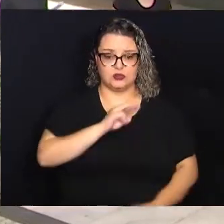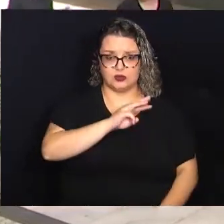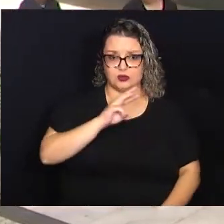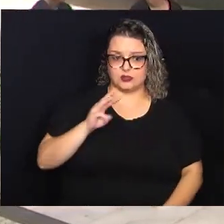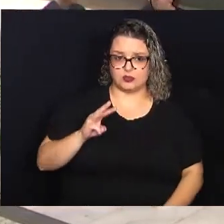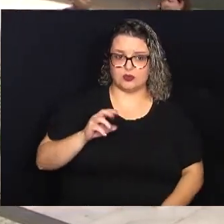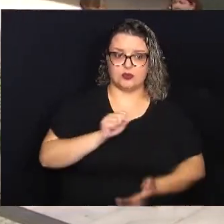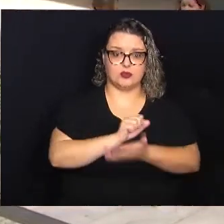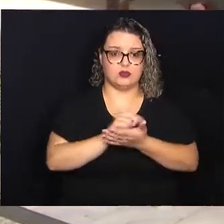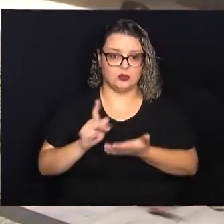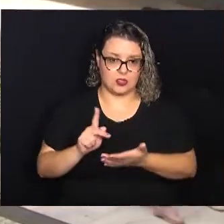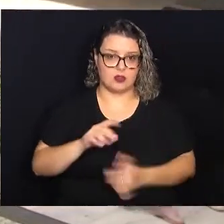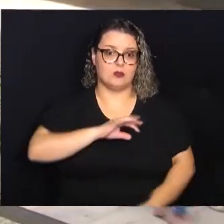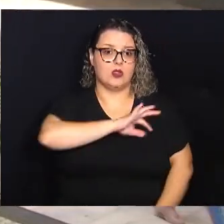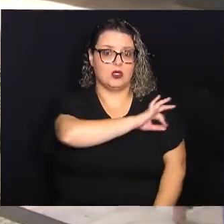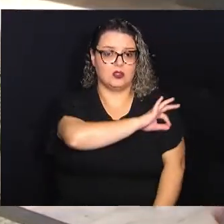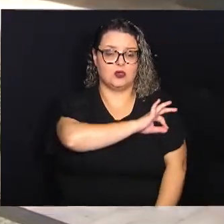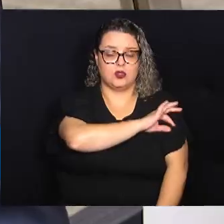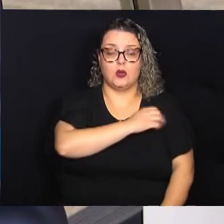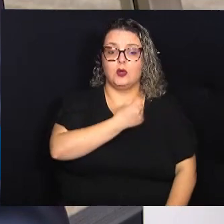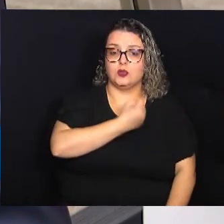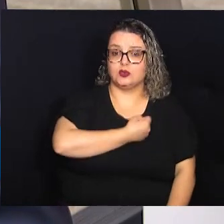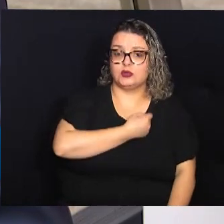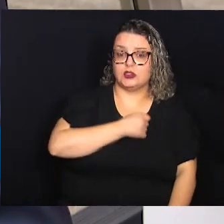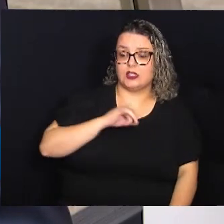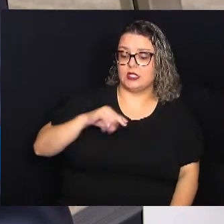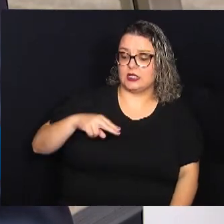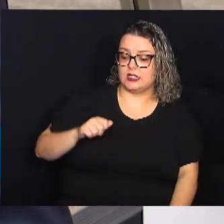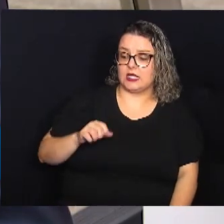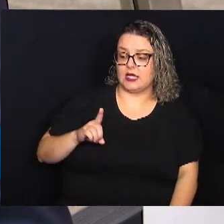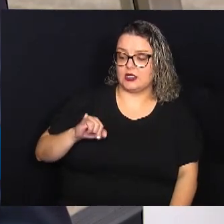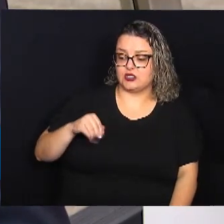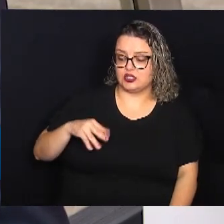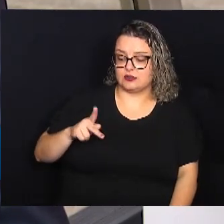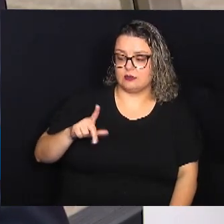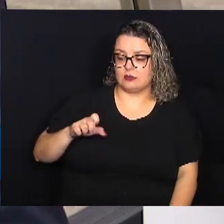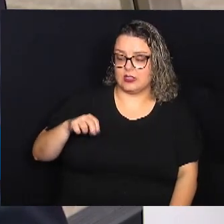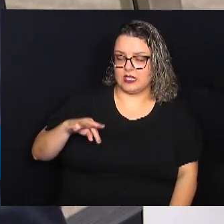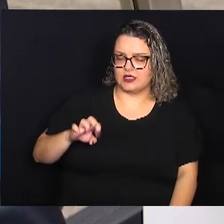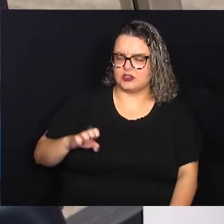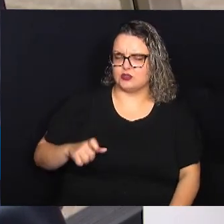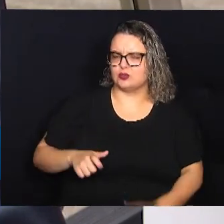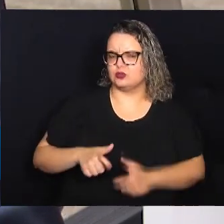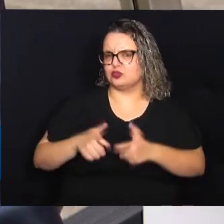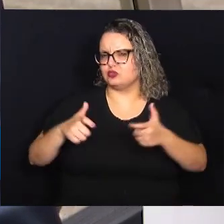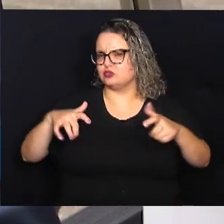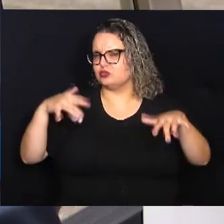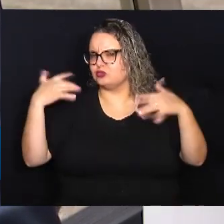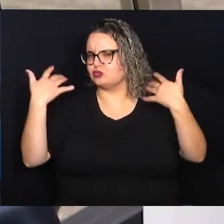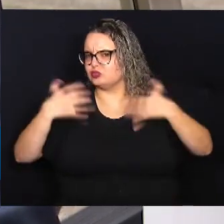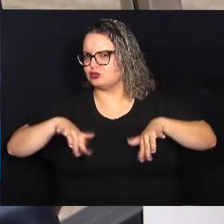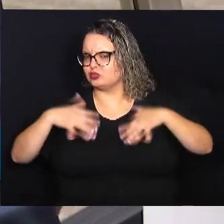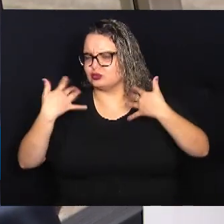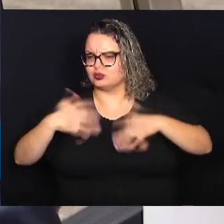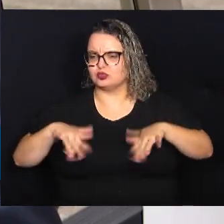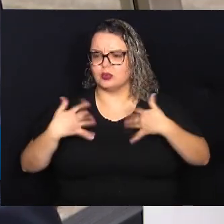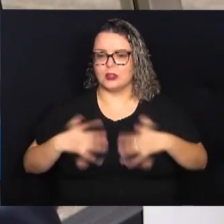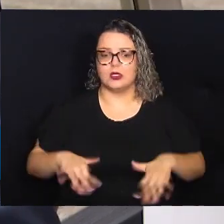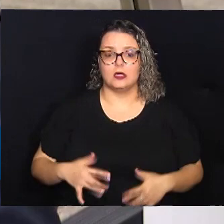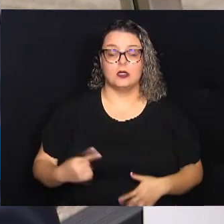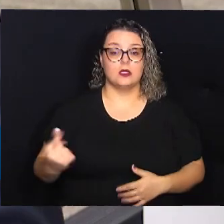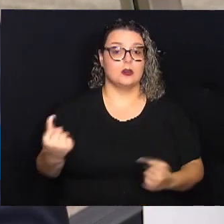do site do aplicativo da prefeitura. O número de inadimplentes realmente é muito grande, é muito grande.